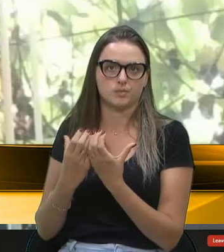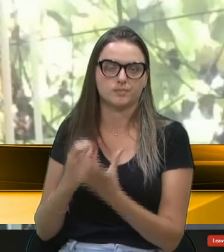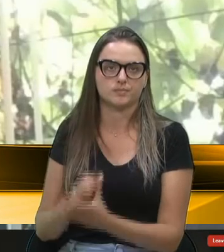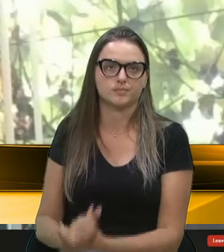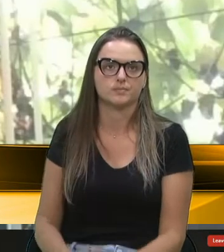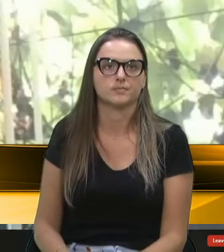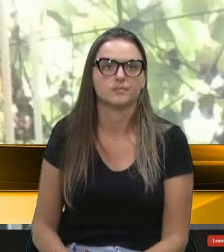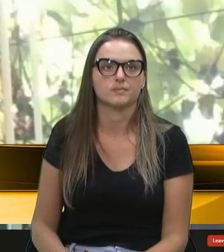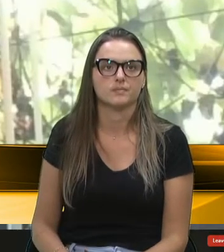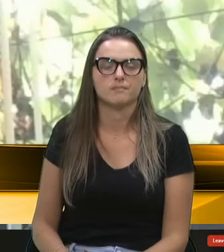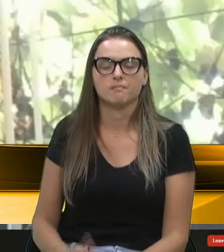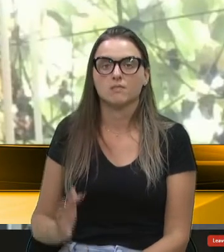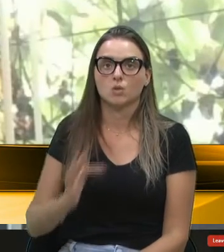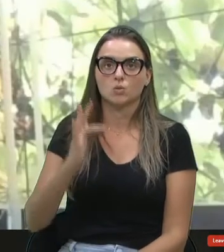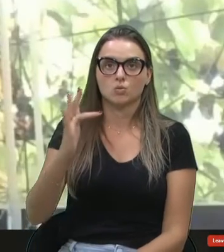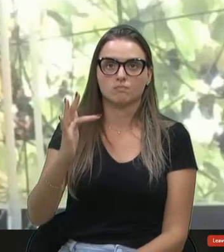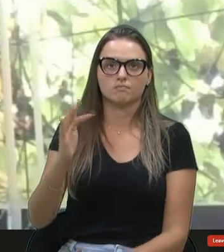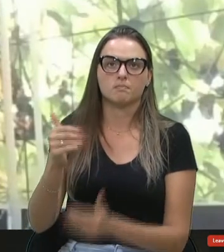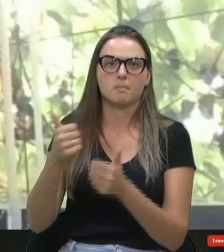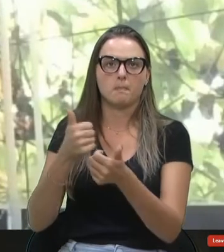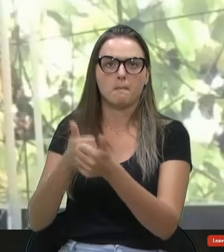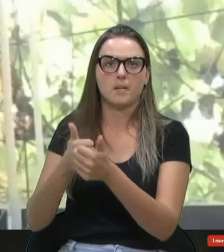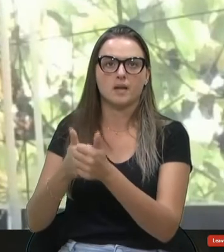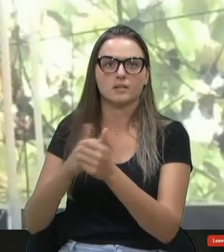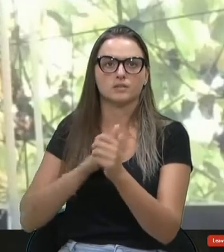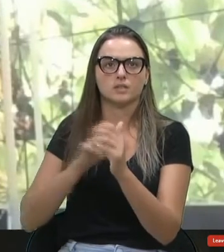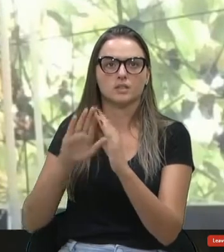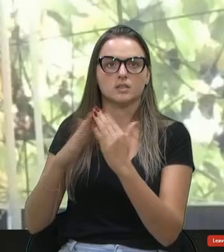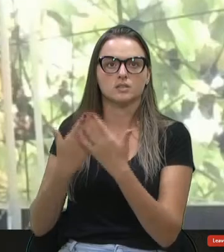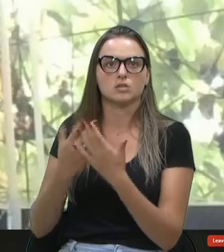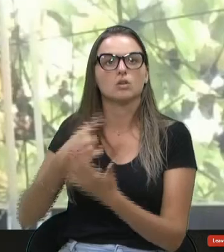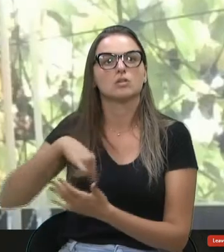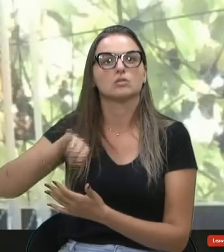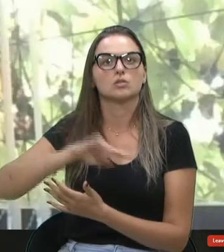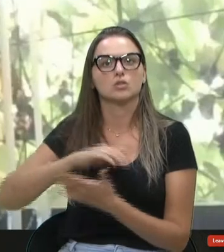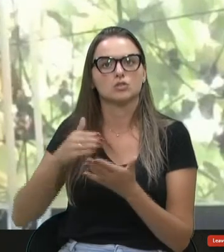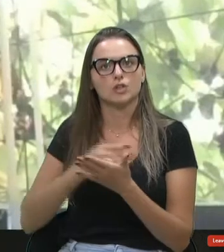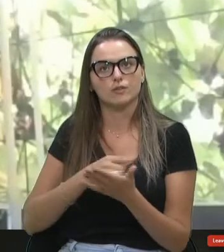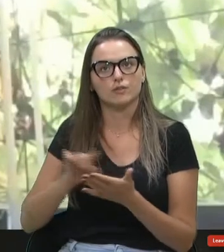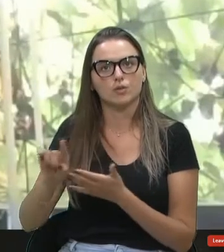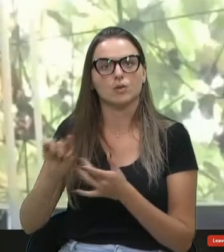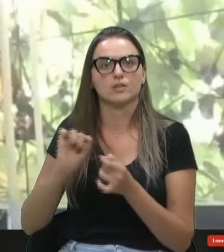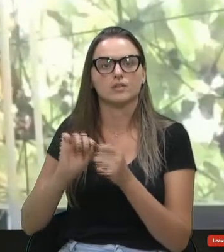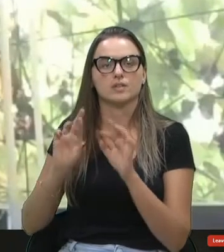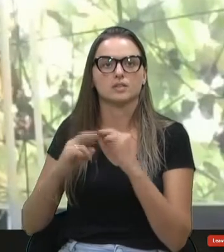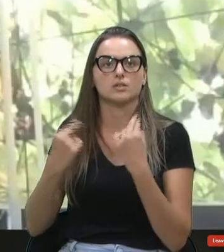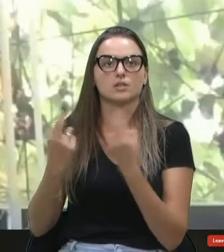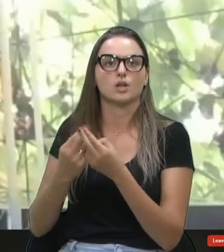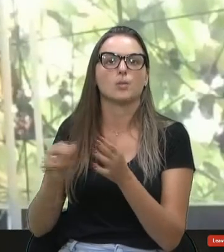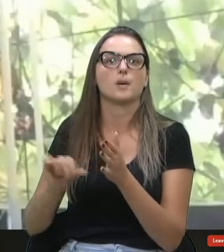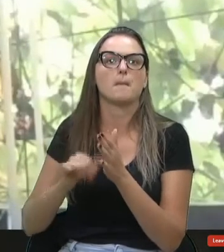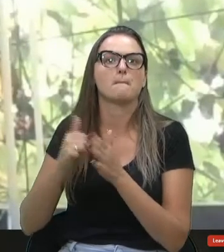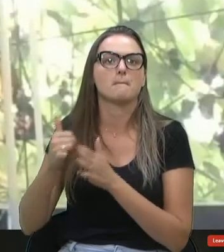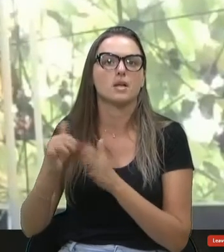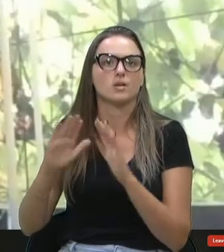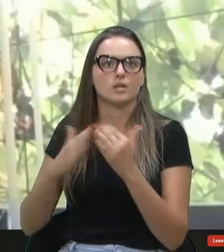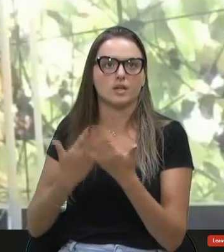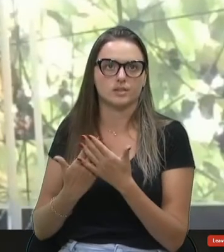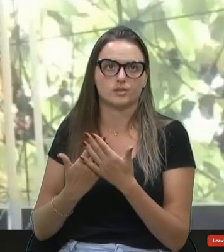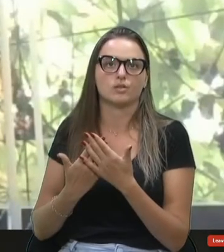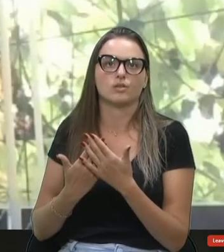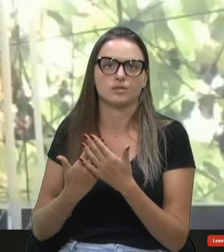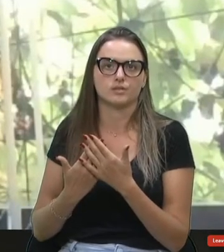Ali na frente tem a escola, né? Muitas vezes a gente esteve fazendo reuniões para melhorar a escola. E